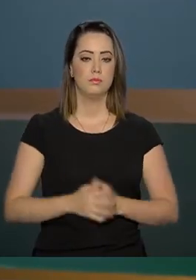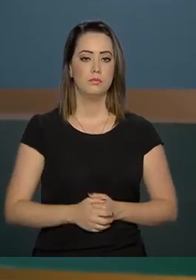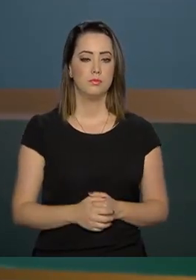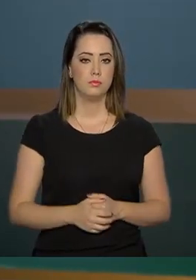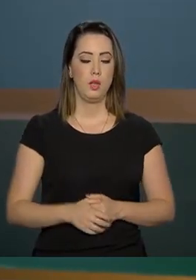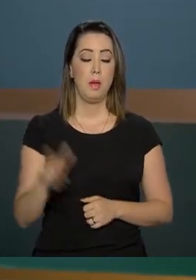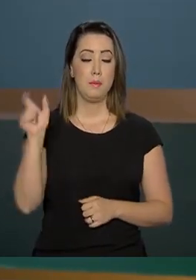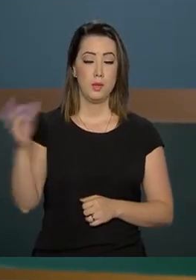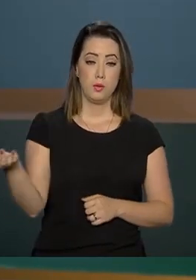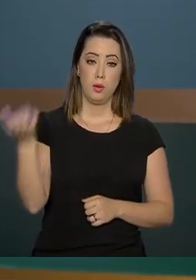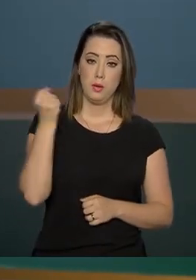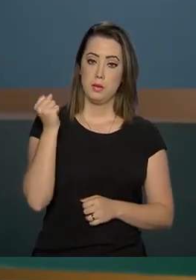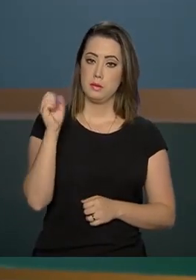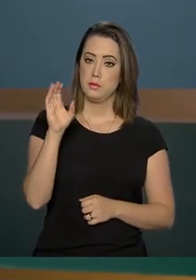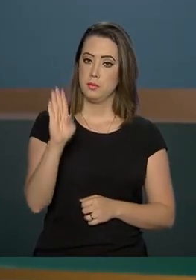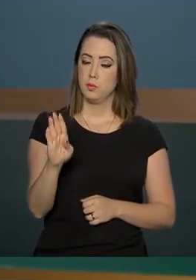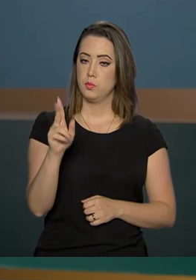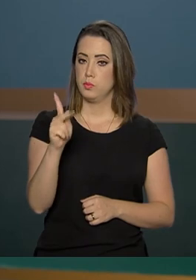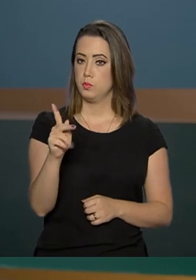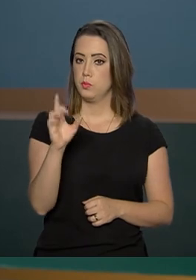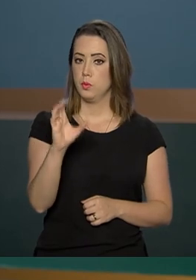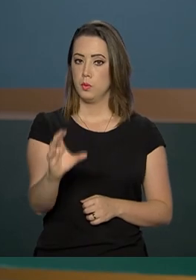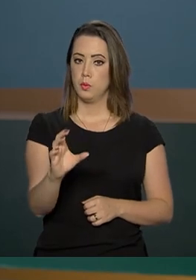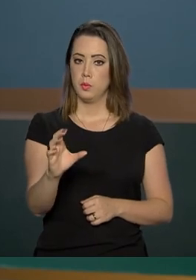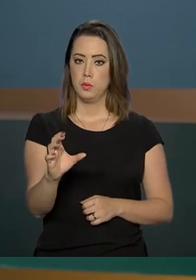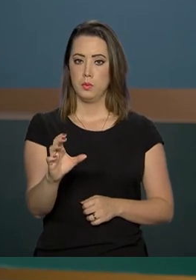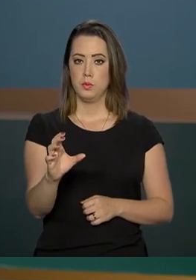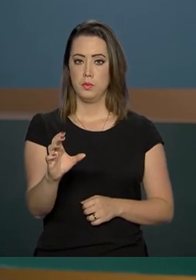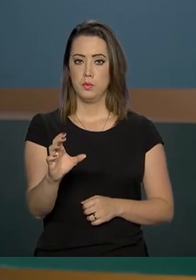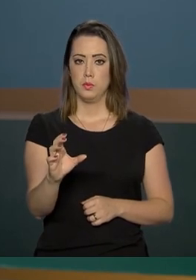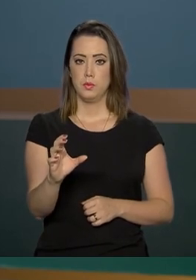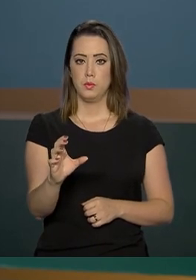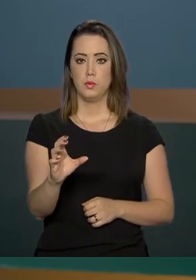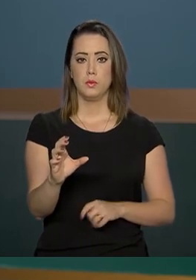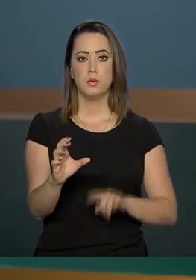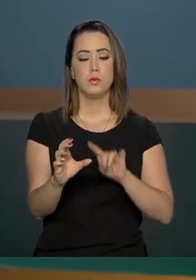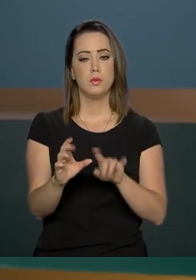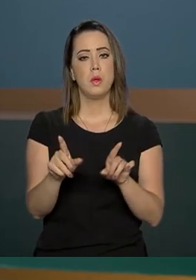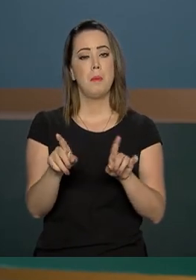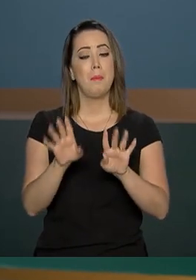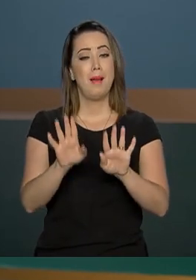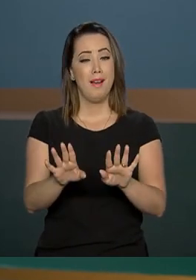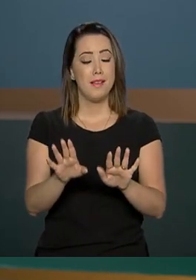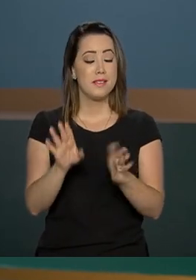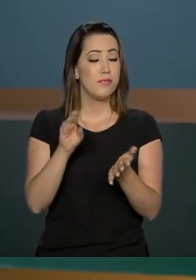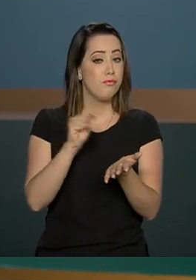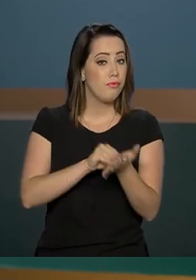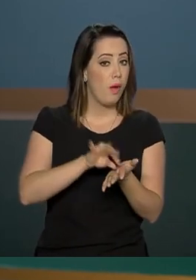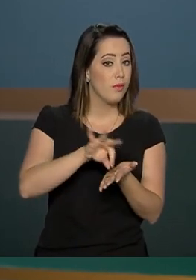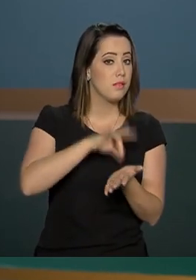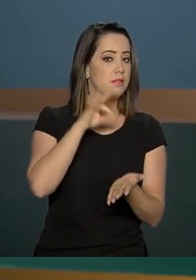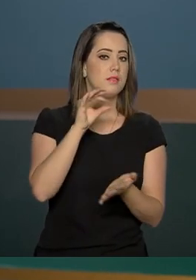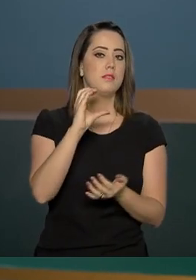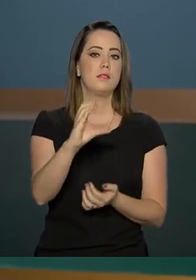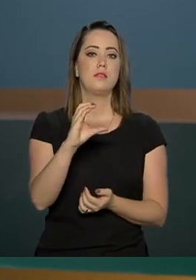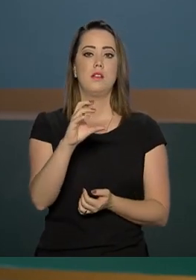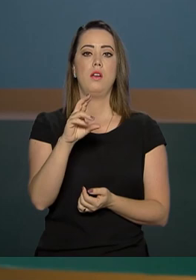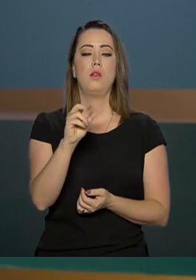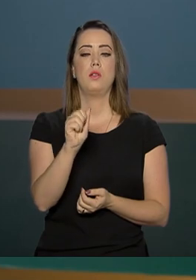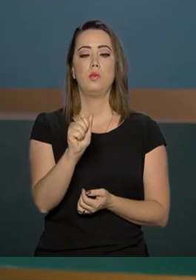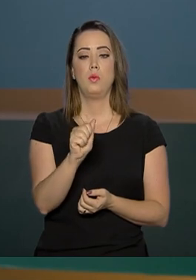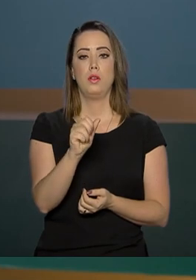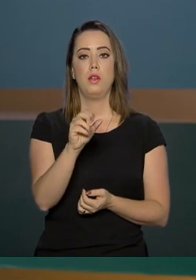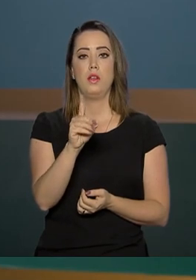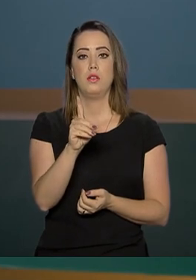Quem recebe o benefício de prestação continuada, continuada, ou BPC, e ainda não renovou a inscrição no Cadastro Único do